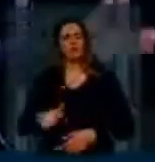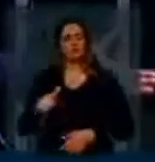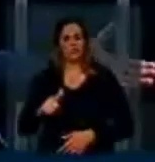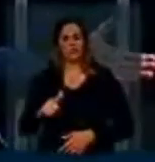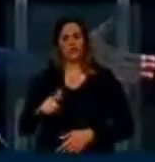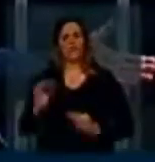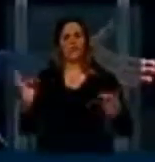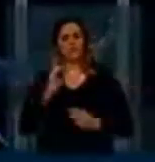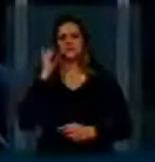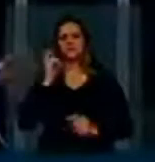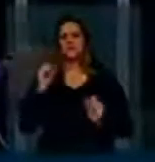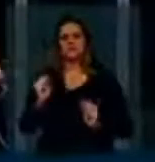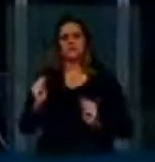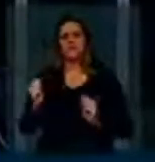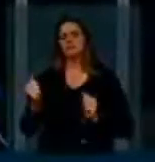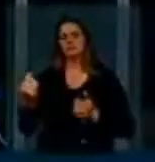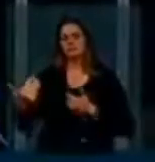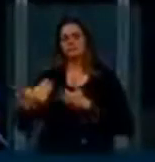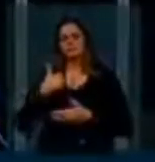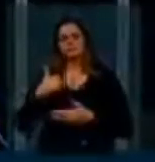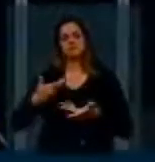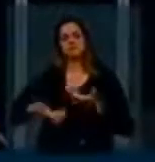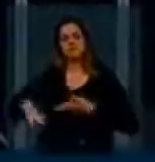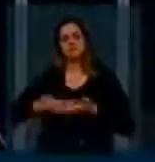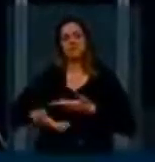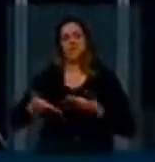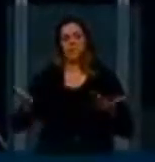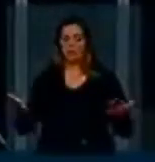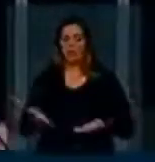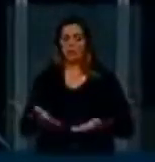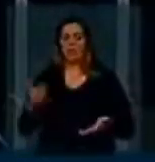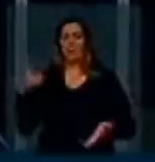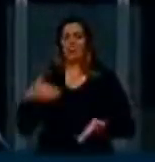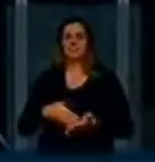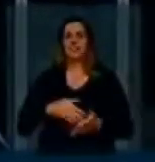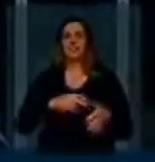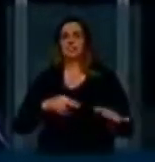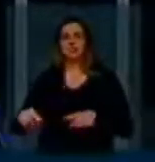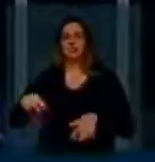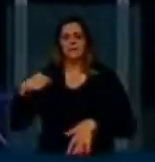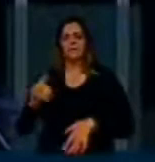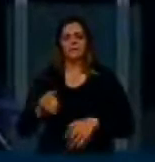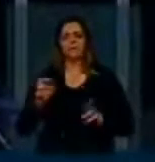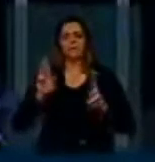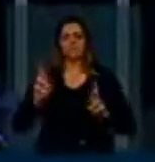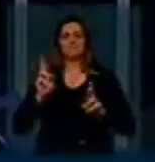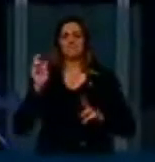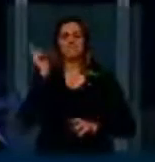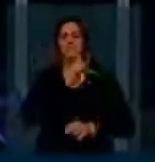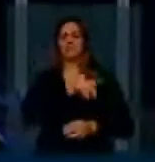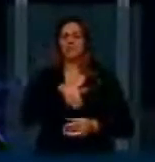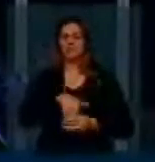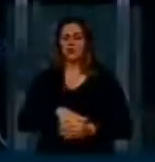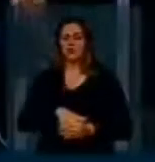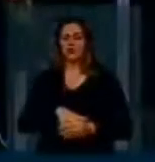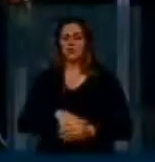todas as lideranças para de hoje até a semana que vem quando espero que consigamos finalmente votar o projeto, eu participe de